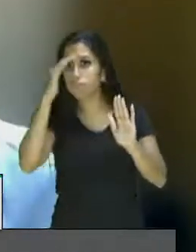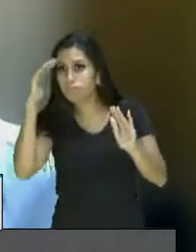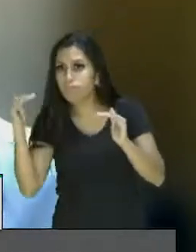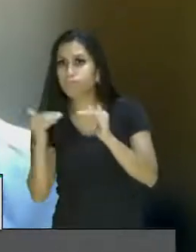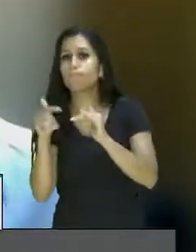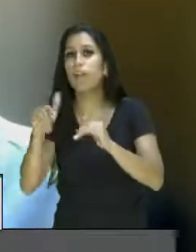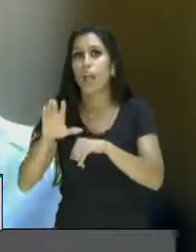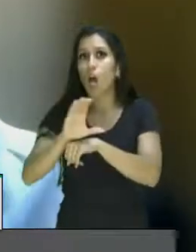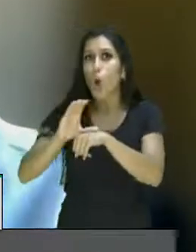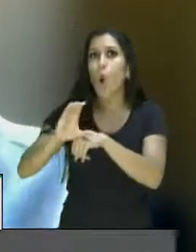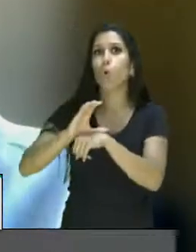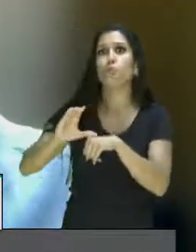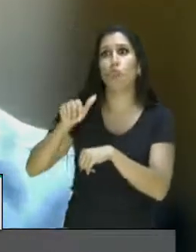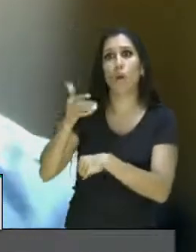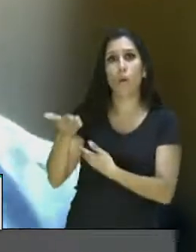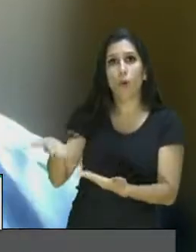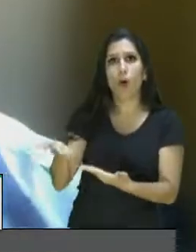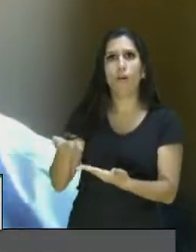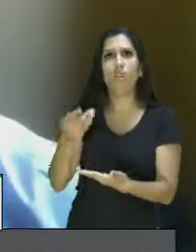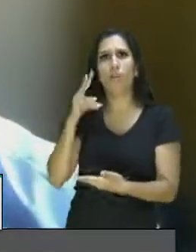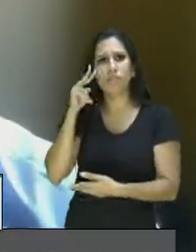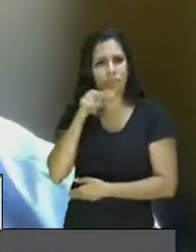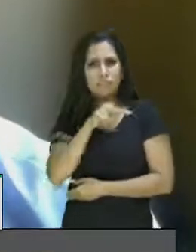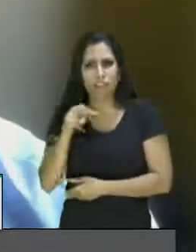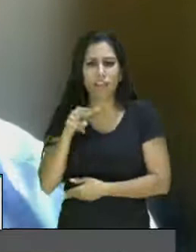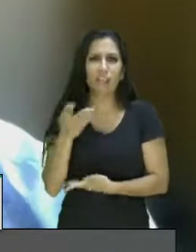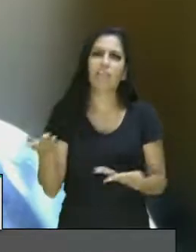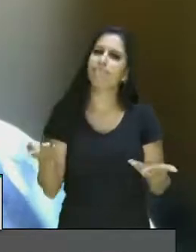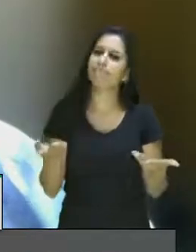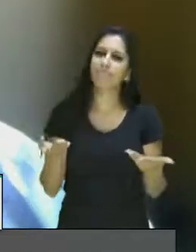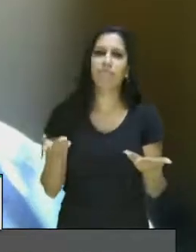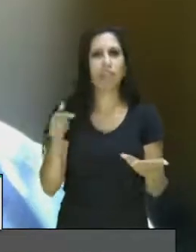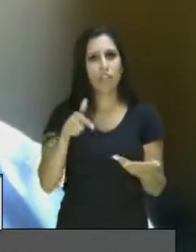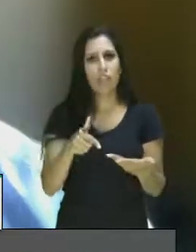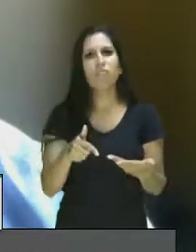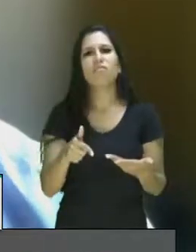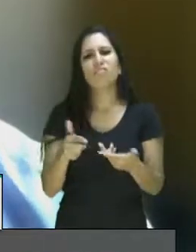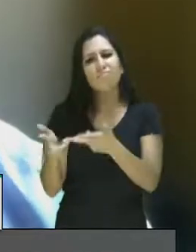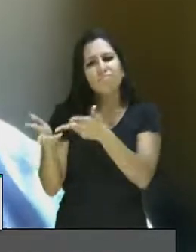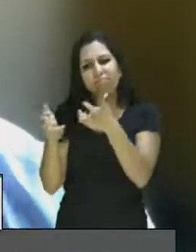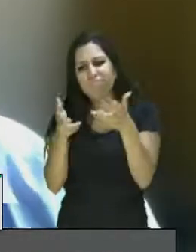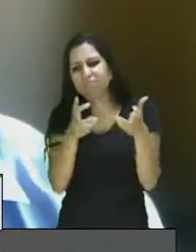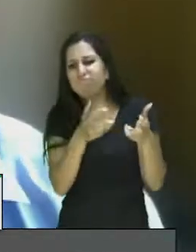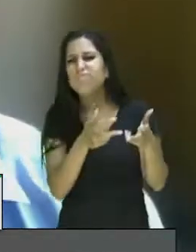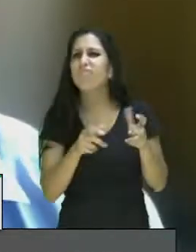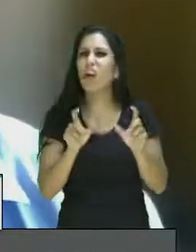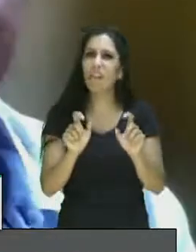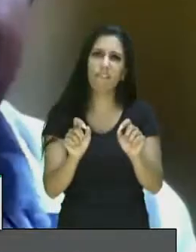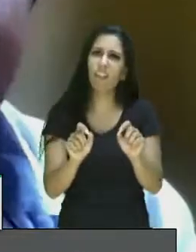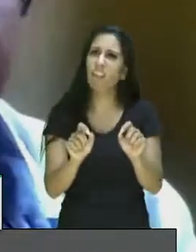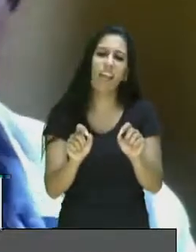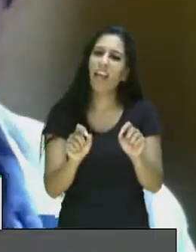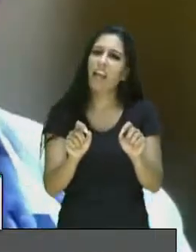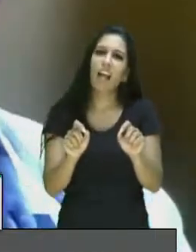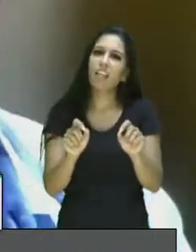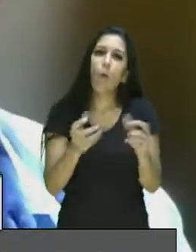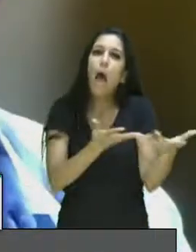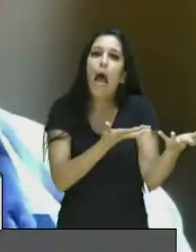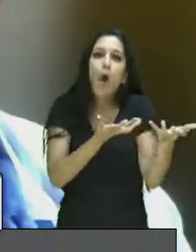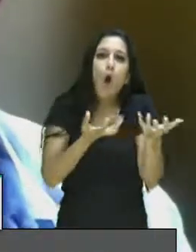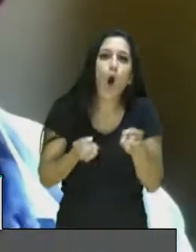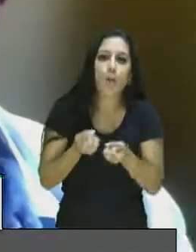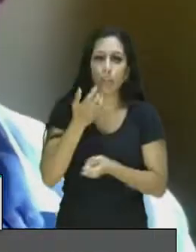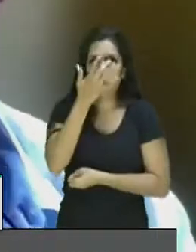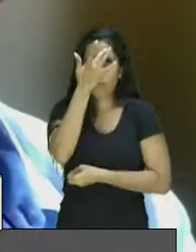momento, a gente vê que até isso, esse governo aí deixa de lado, não abraça a questão da causa da pessoa com